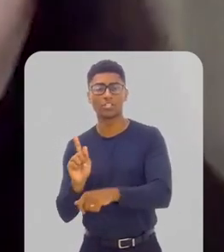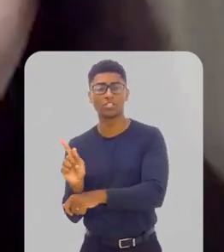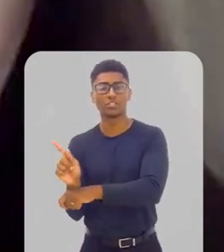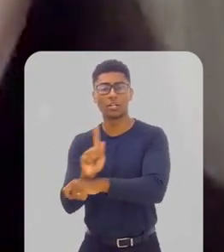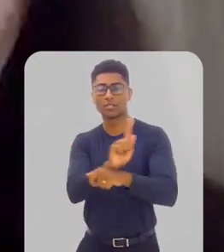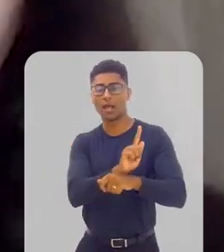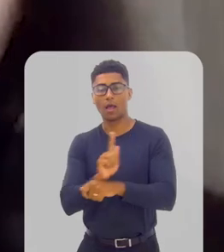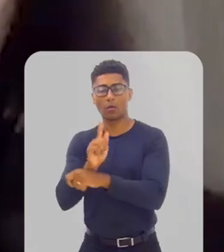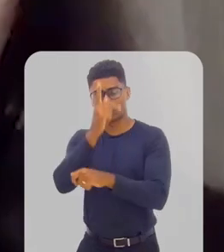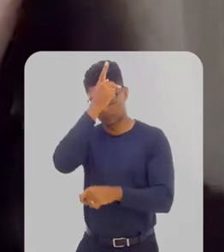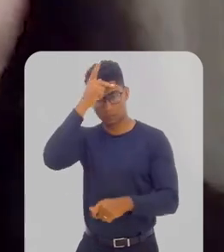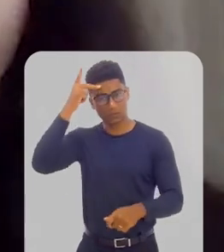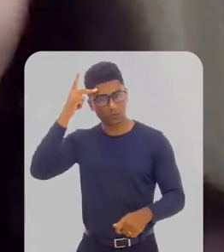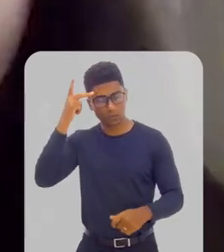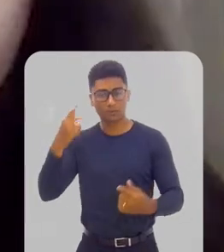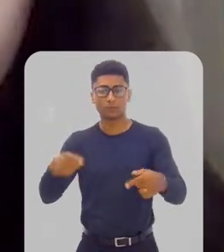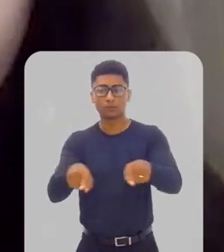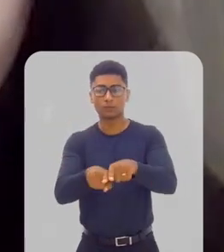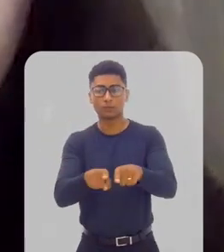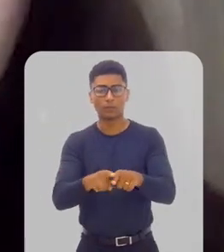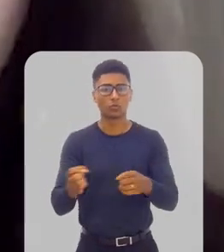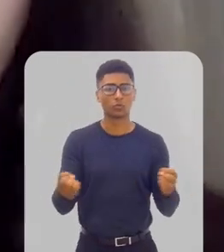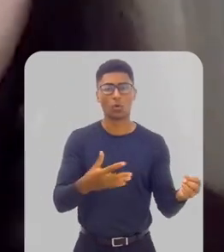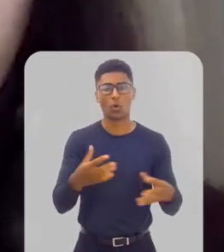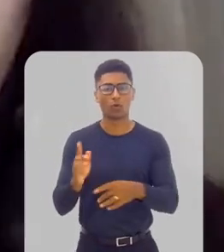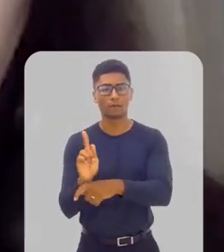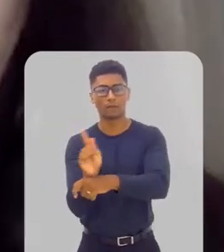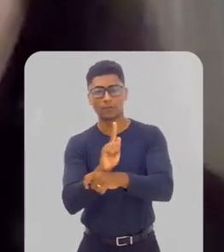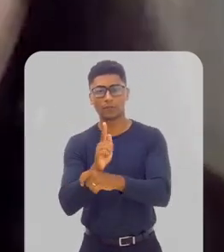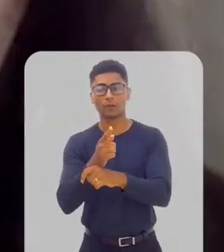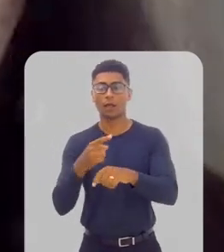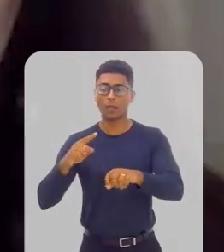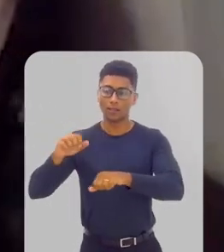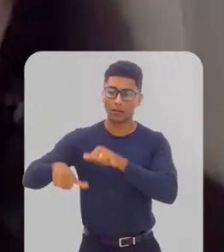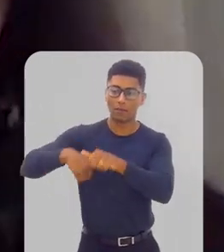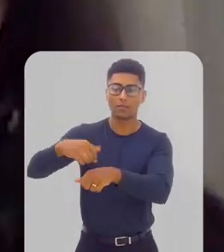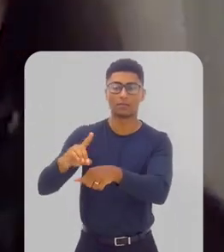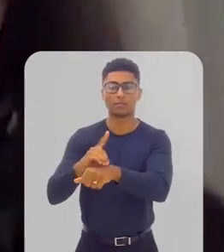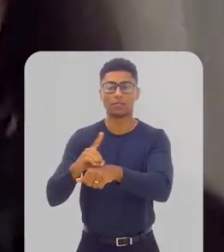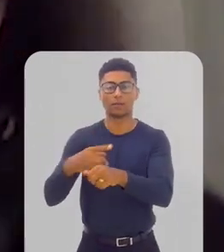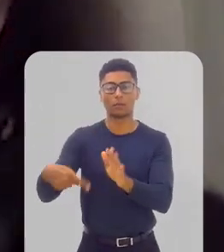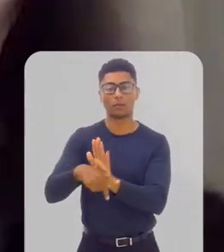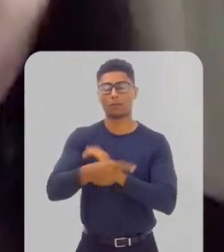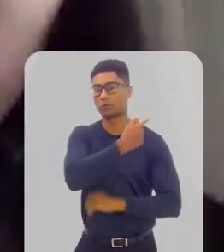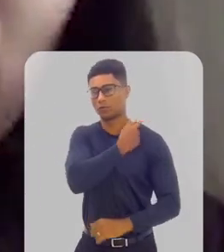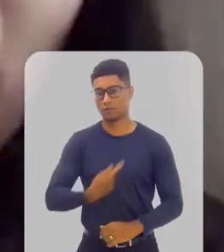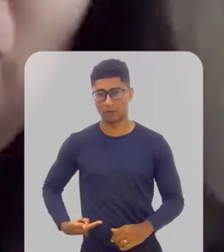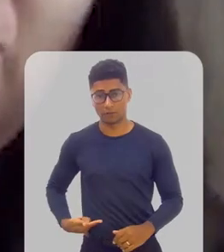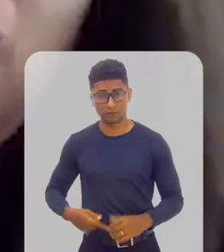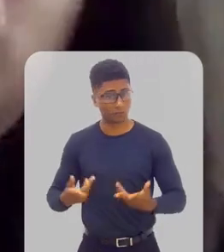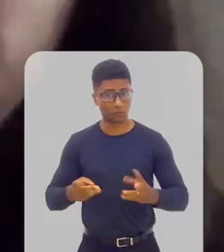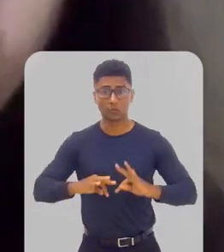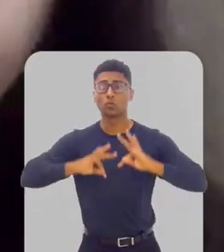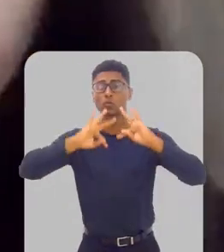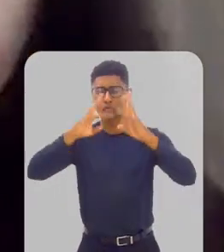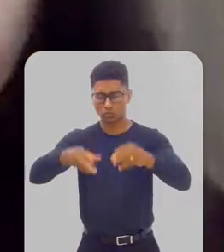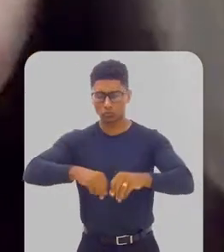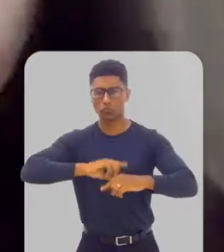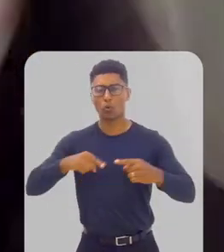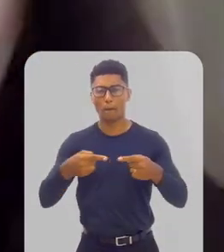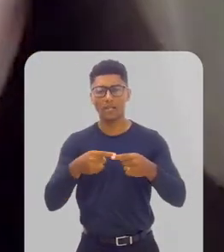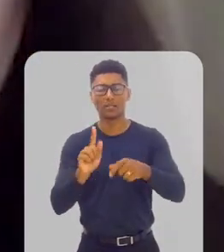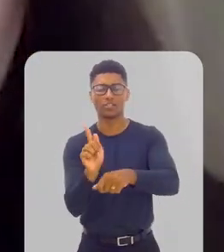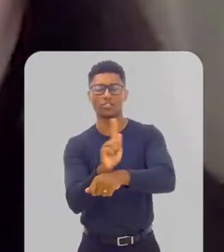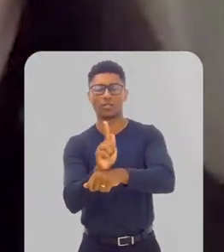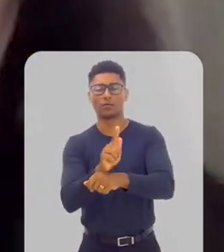gestão de pessoas, modernização da gestão e transformação digital do governo. Todas essas funções são funções de